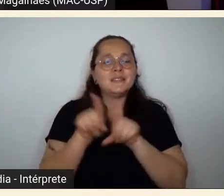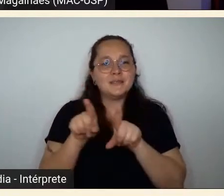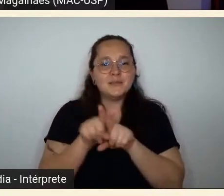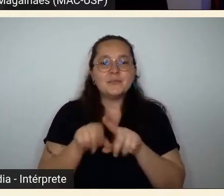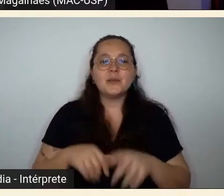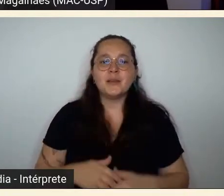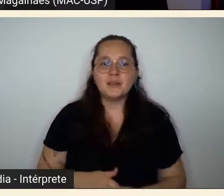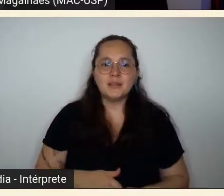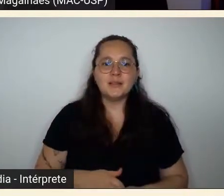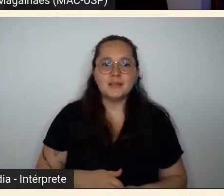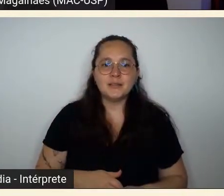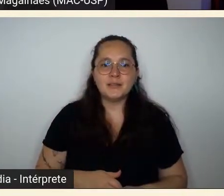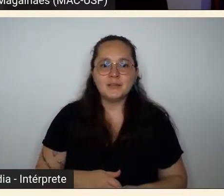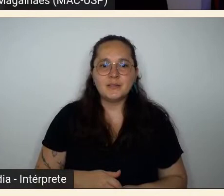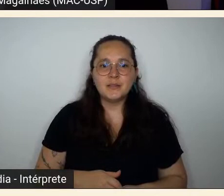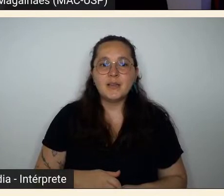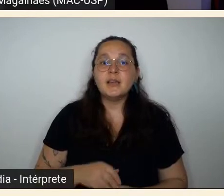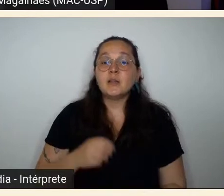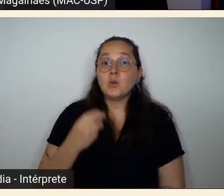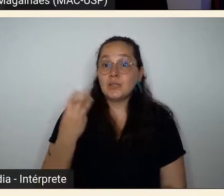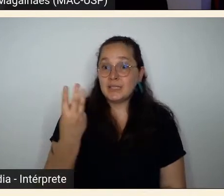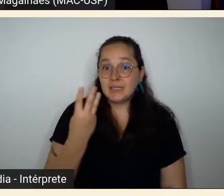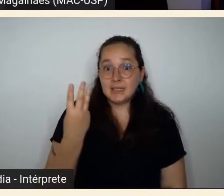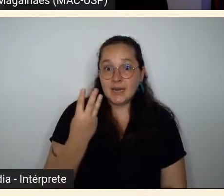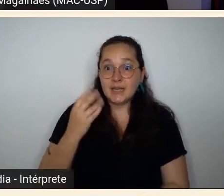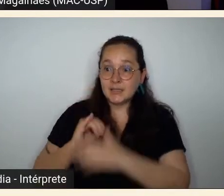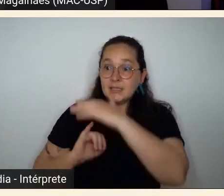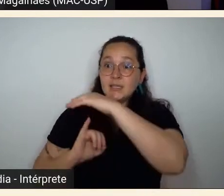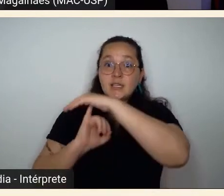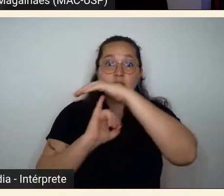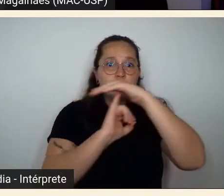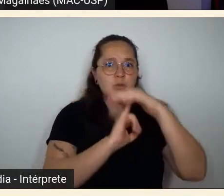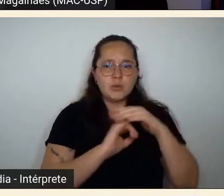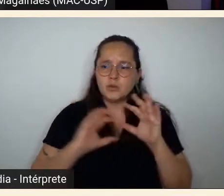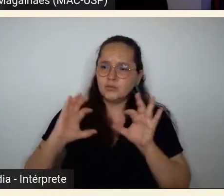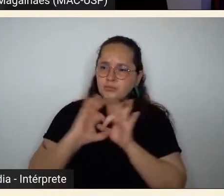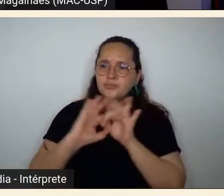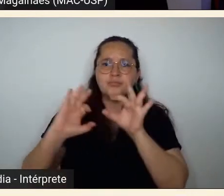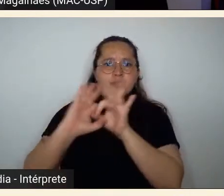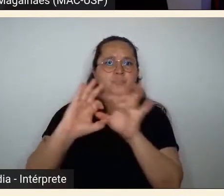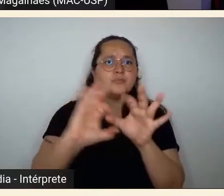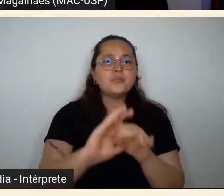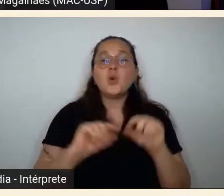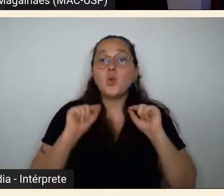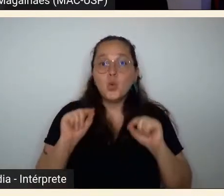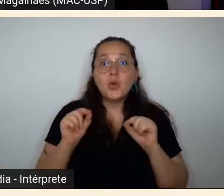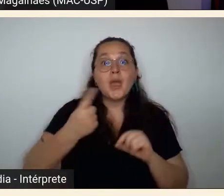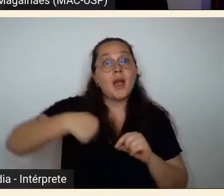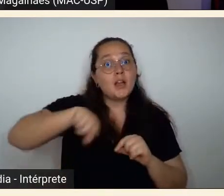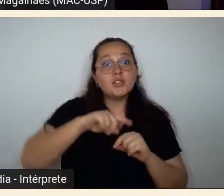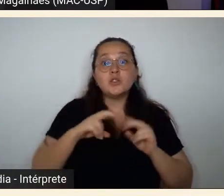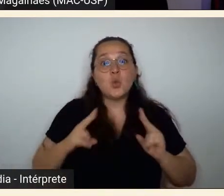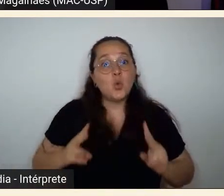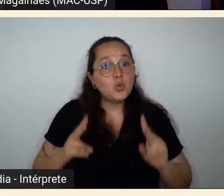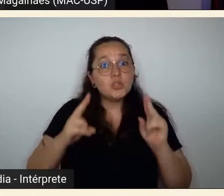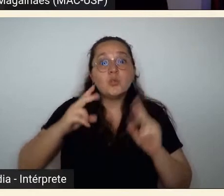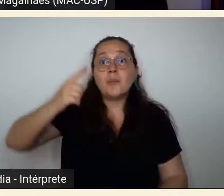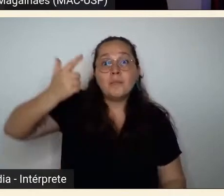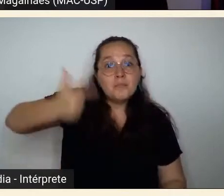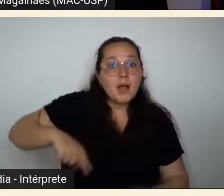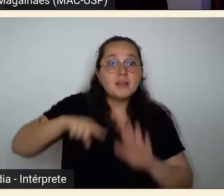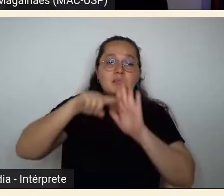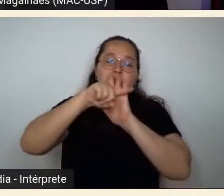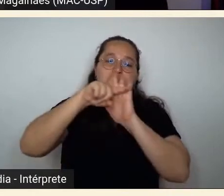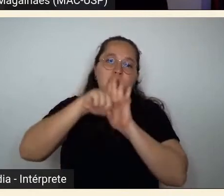acervos destas três instituições são outras tantas possibilidades de pesquisa numa memória que será tão